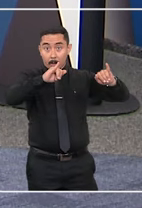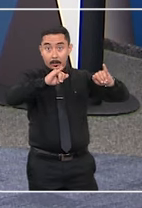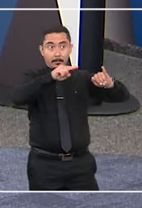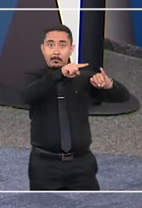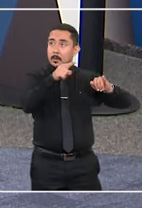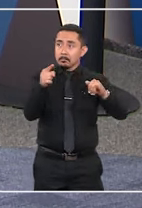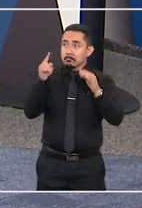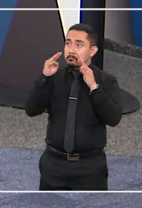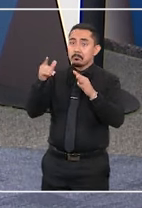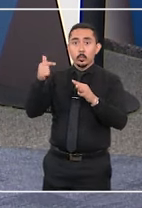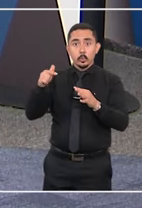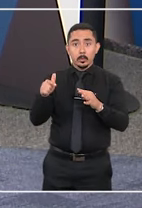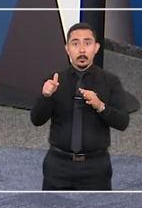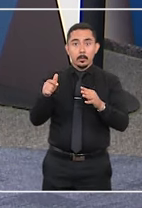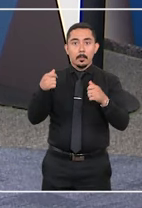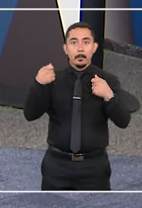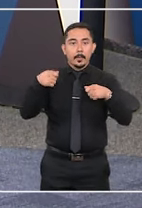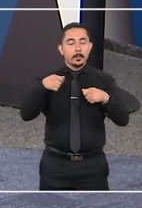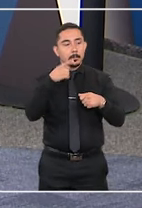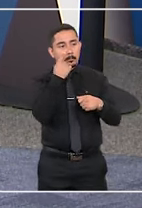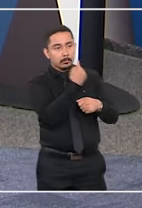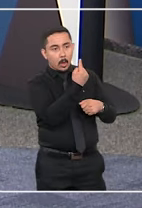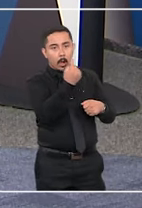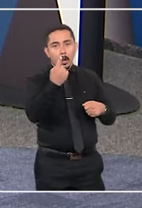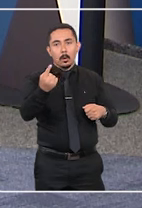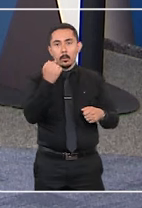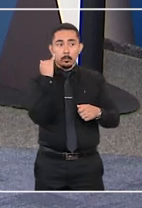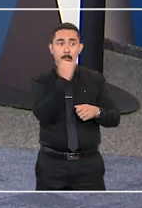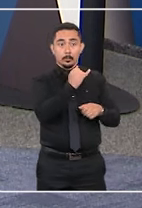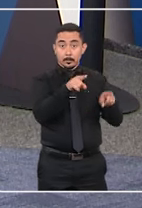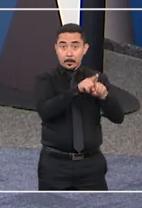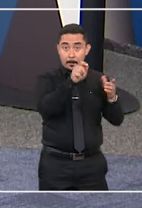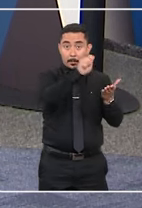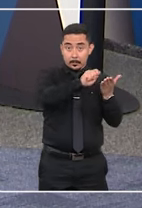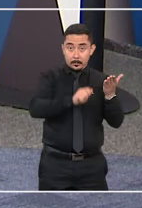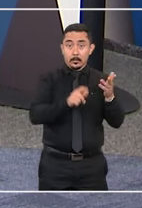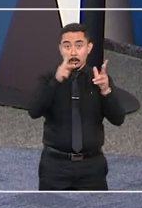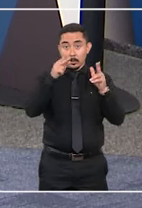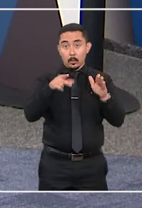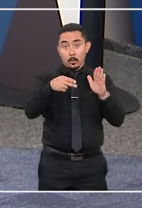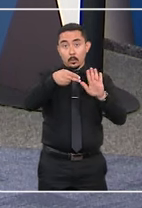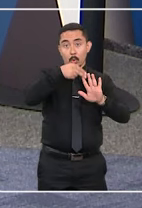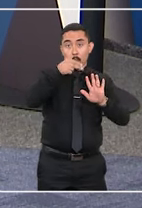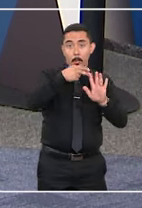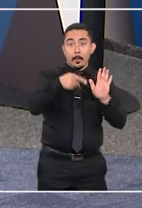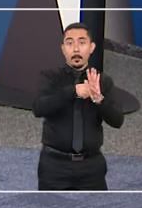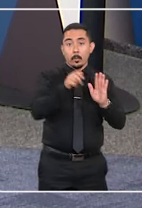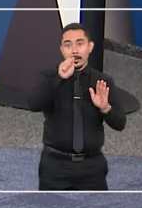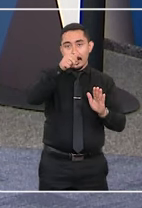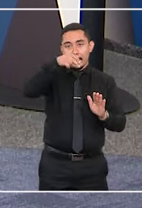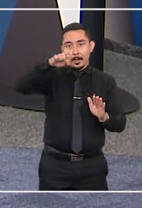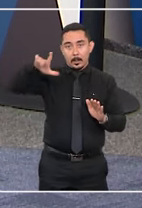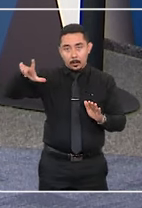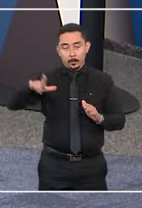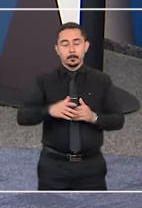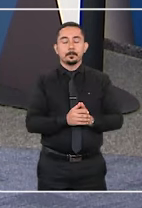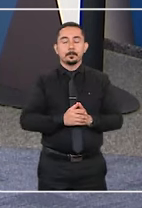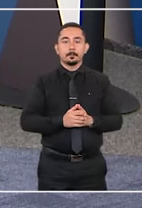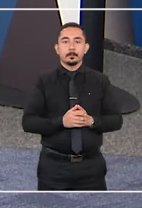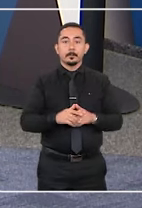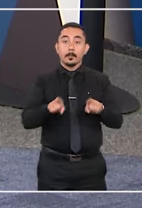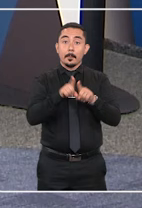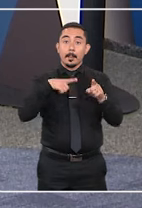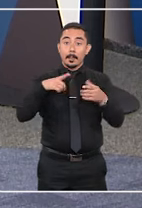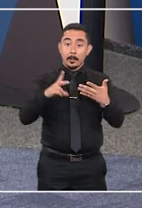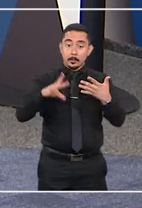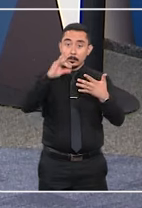julgado, o aviso prévio devia ter sido individual e por escrito, como mandava uma norma da ANEEL. Tem também um